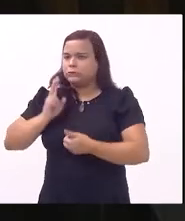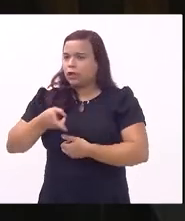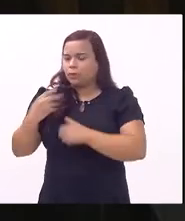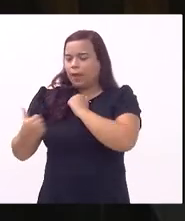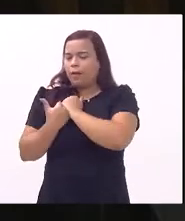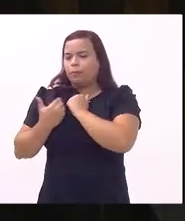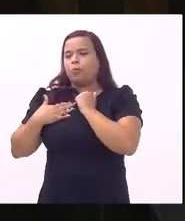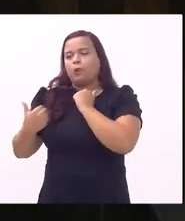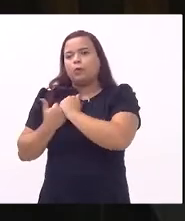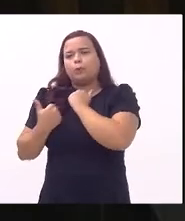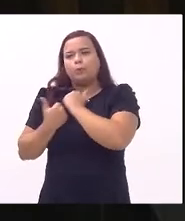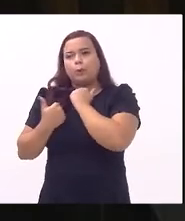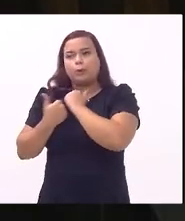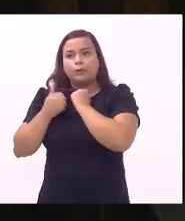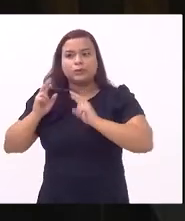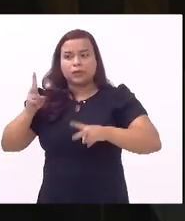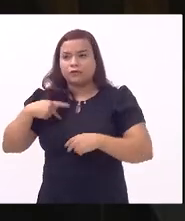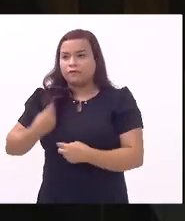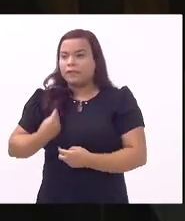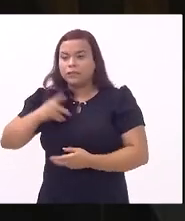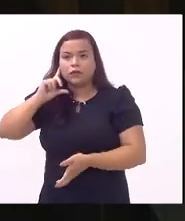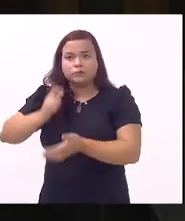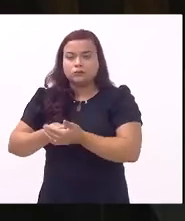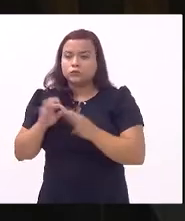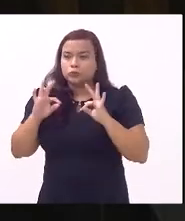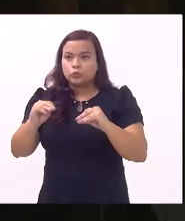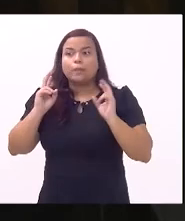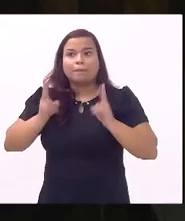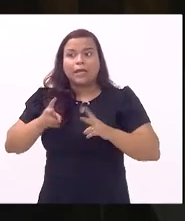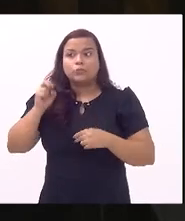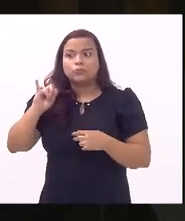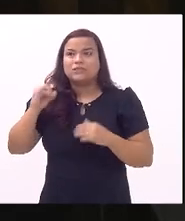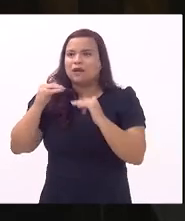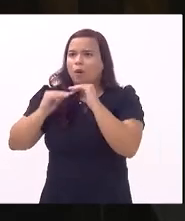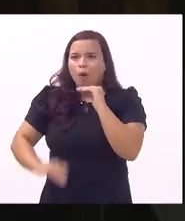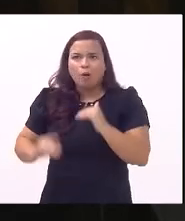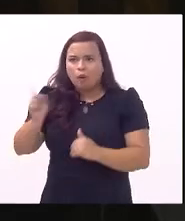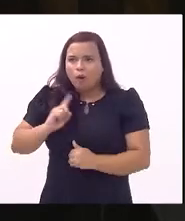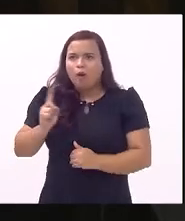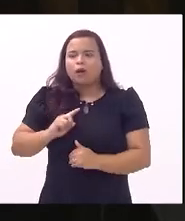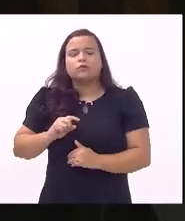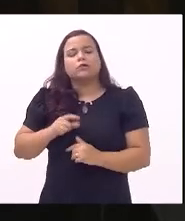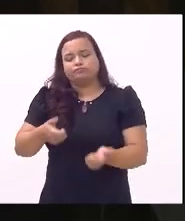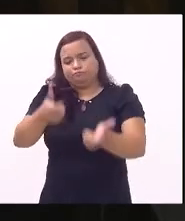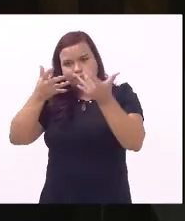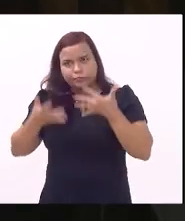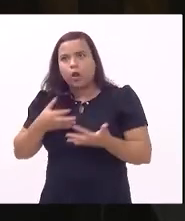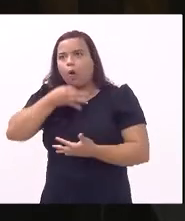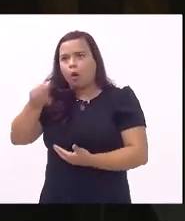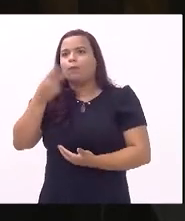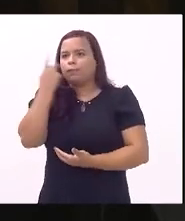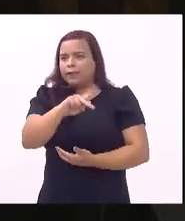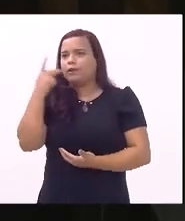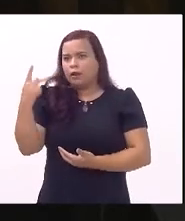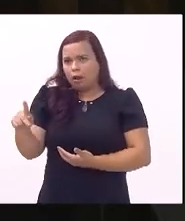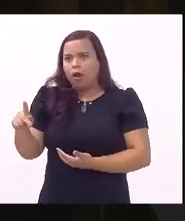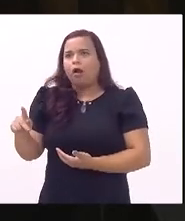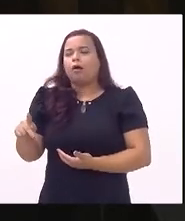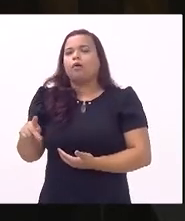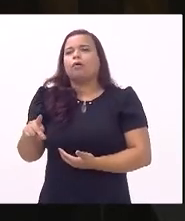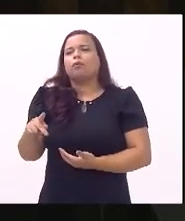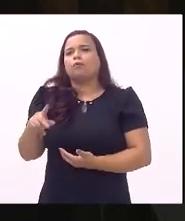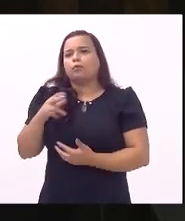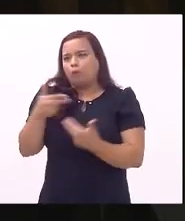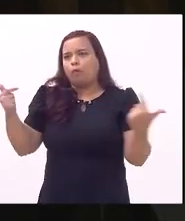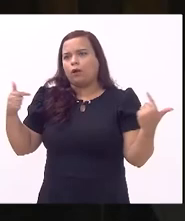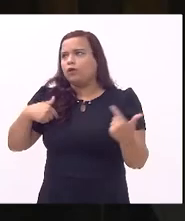vida os meus pais estiveram comigo mesmo que eles não concordassem eles opinavam sobre uma determinada